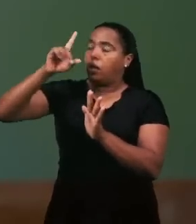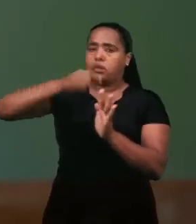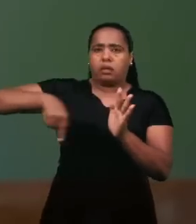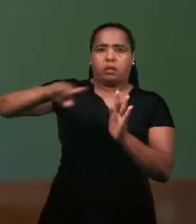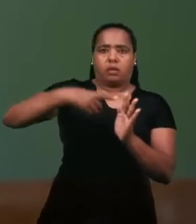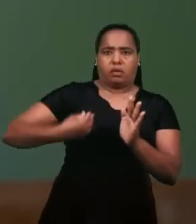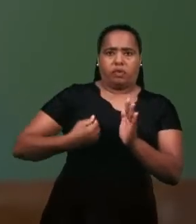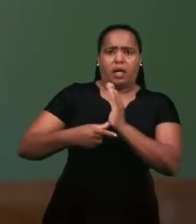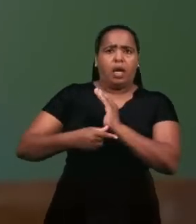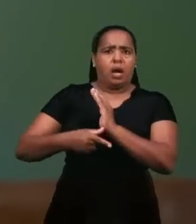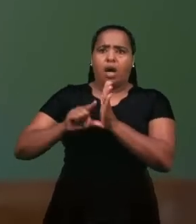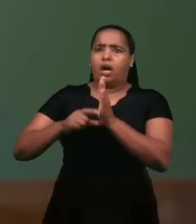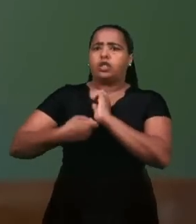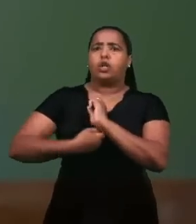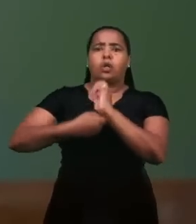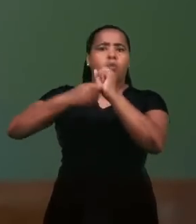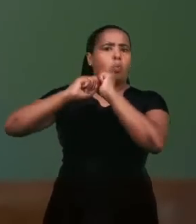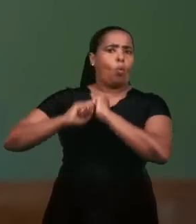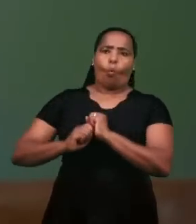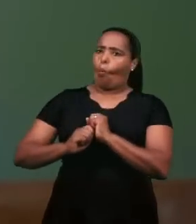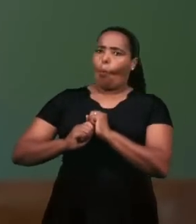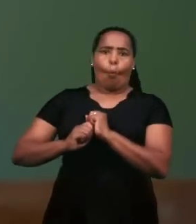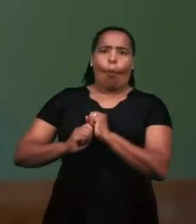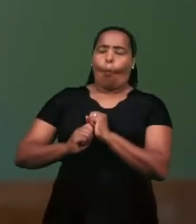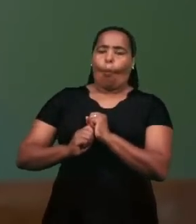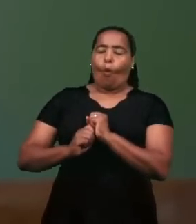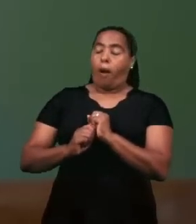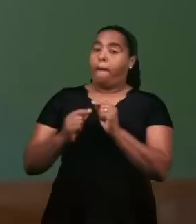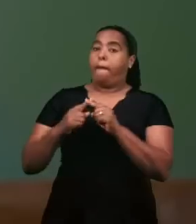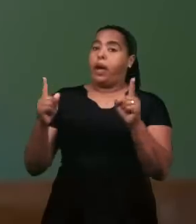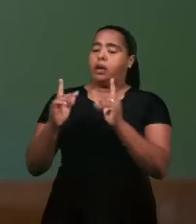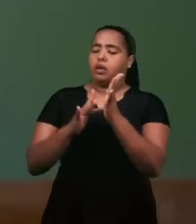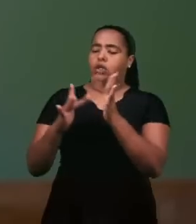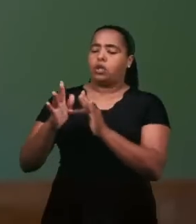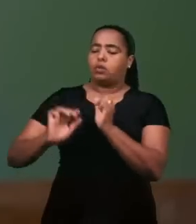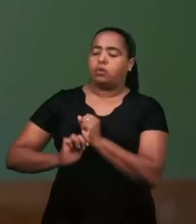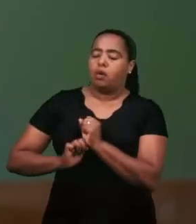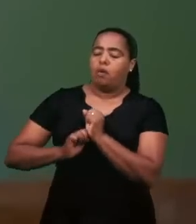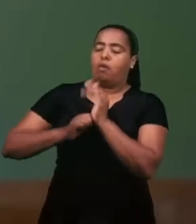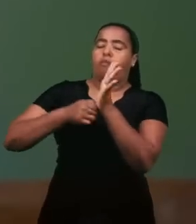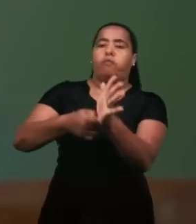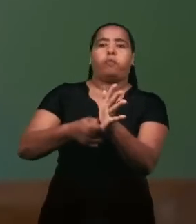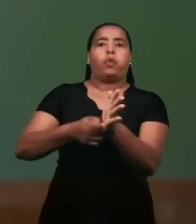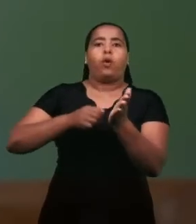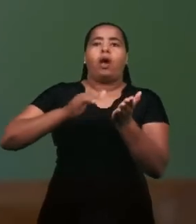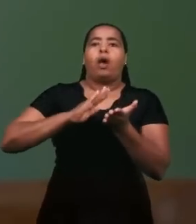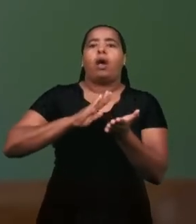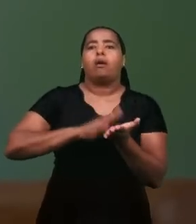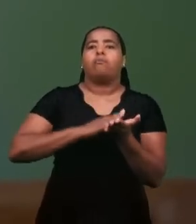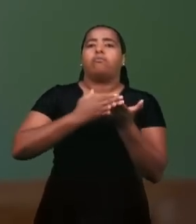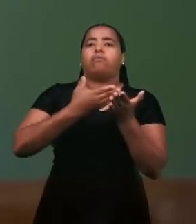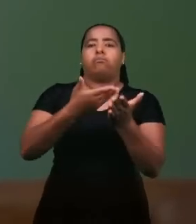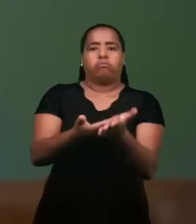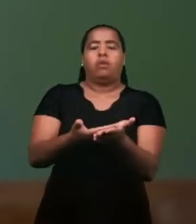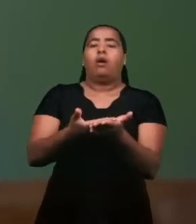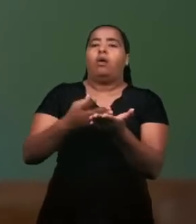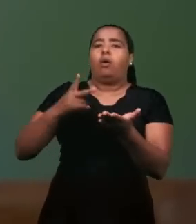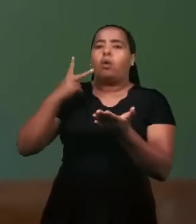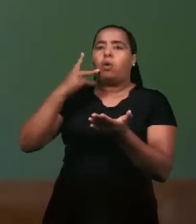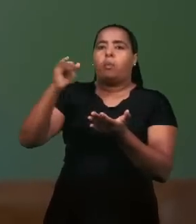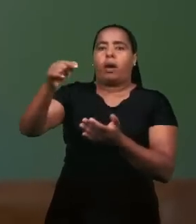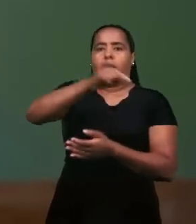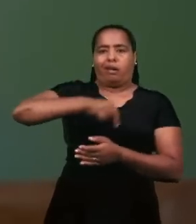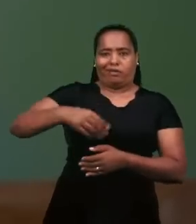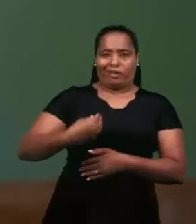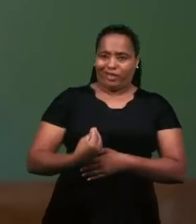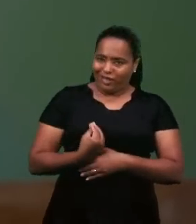conhecíamos, a linguagem do Pai, Jesus então foi esse intérprete, revelou o Pai a nós.